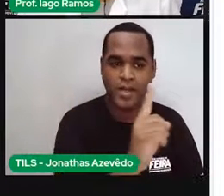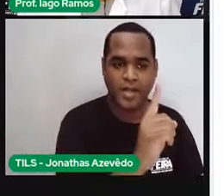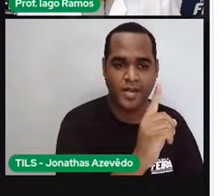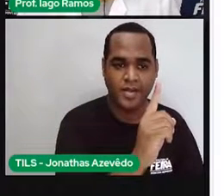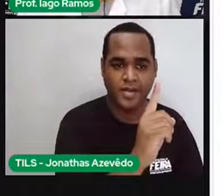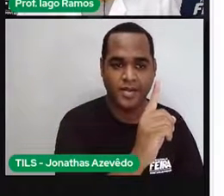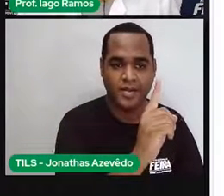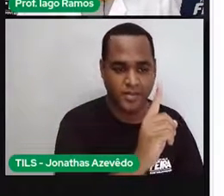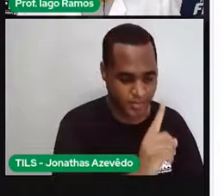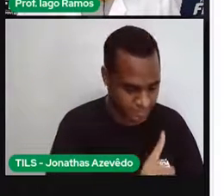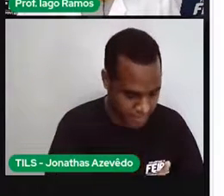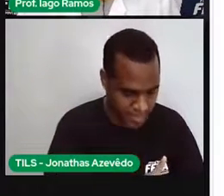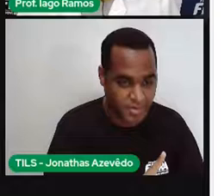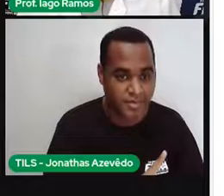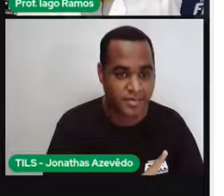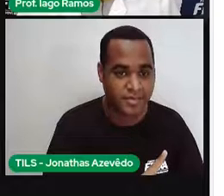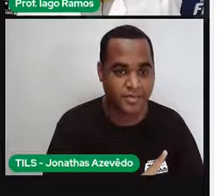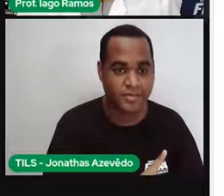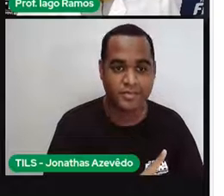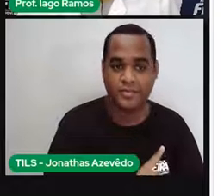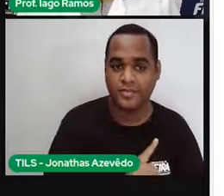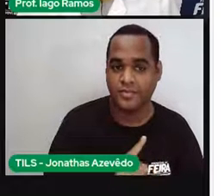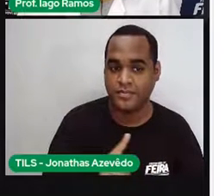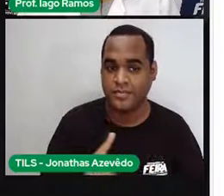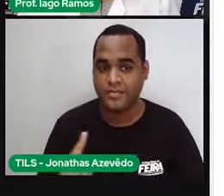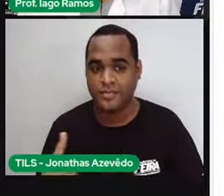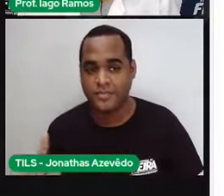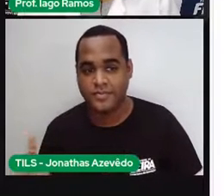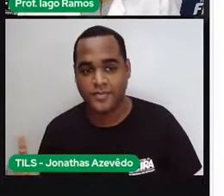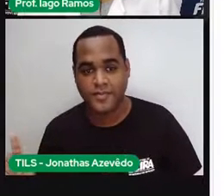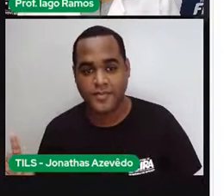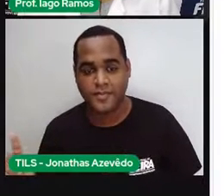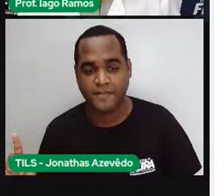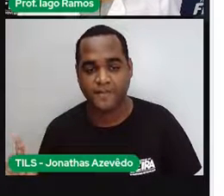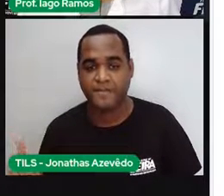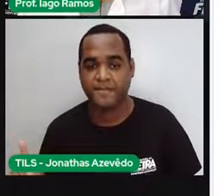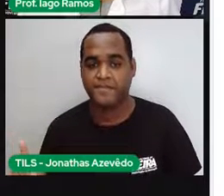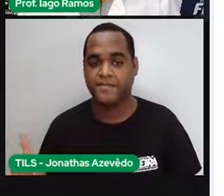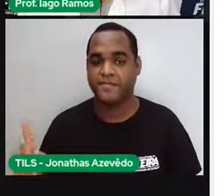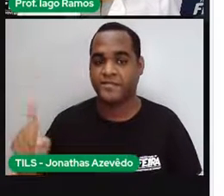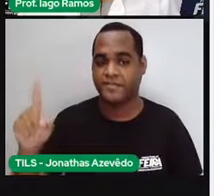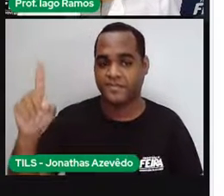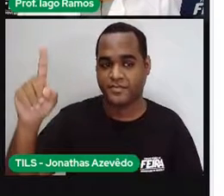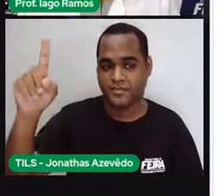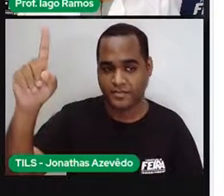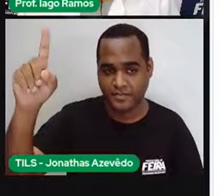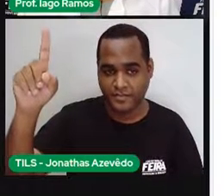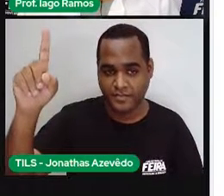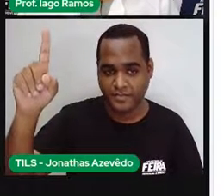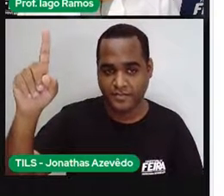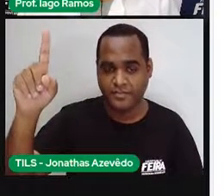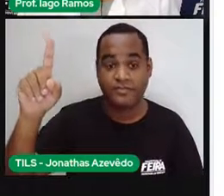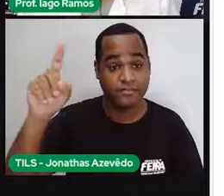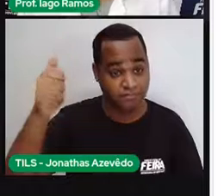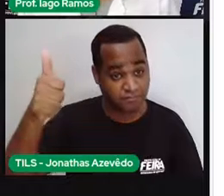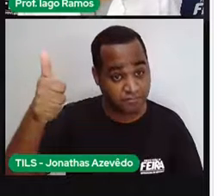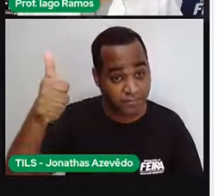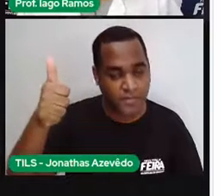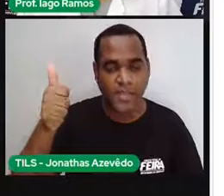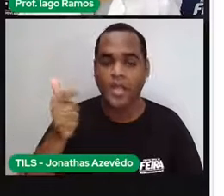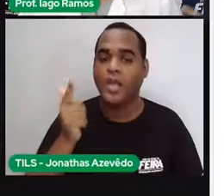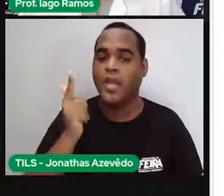correu essa largura, correu esse comprimento, correu essa largura. Quando você chega